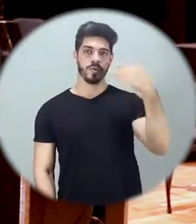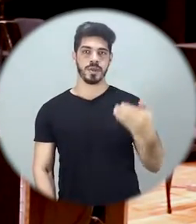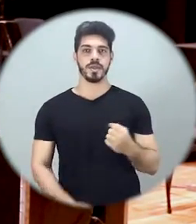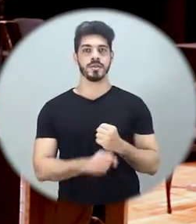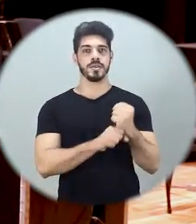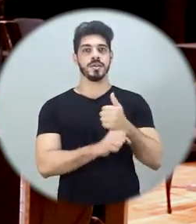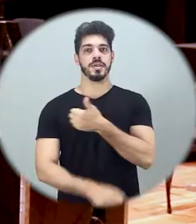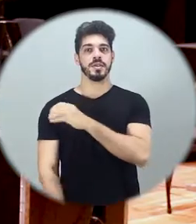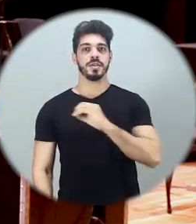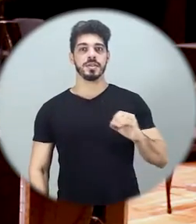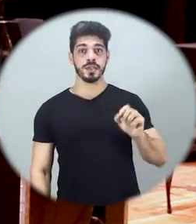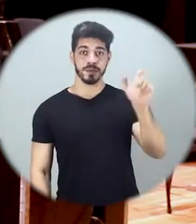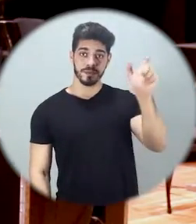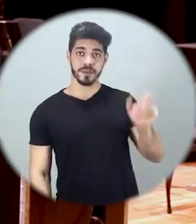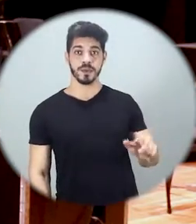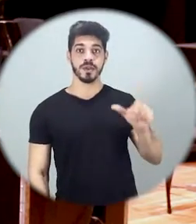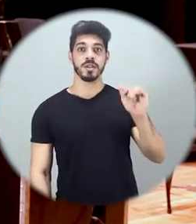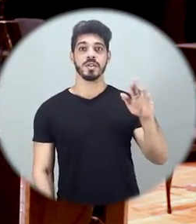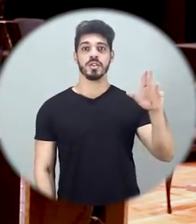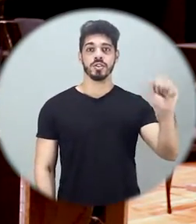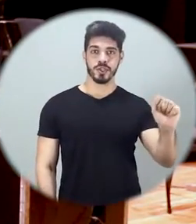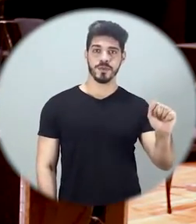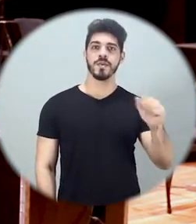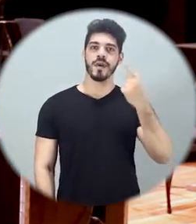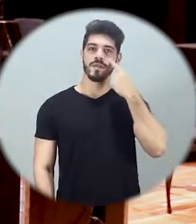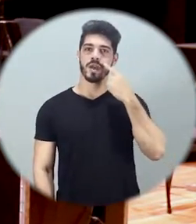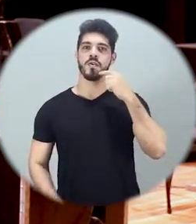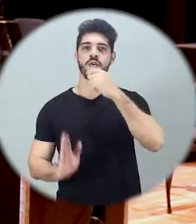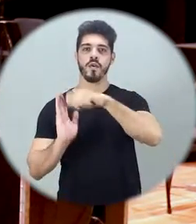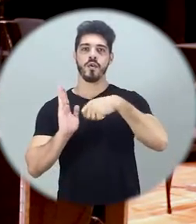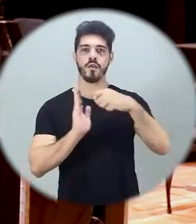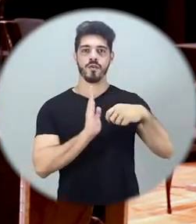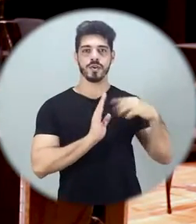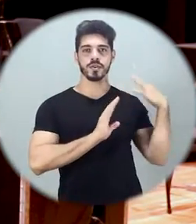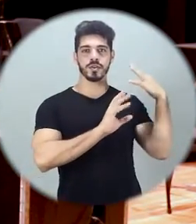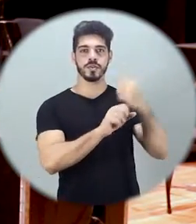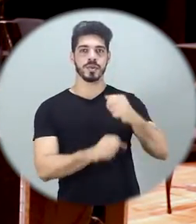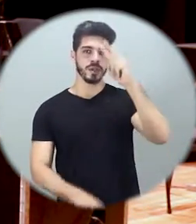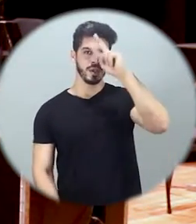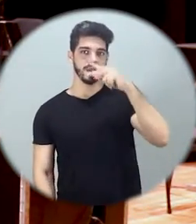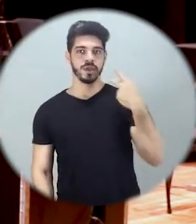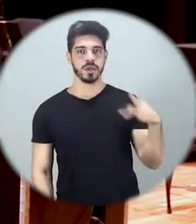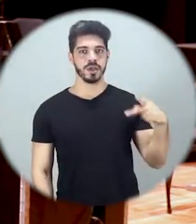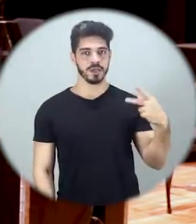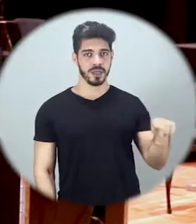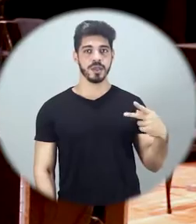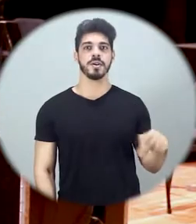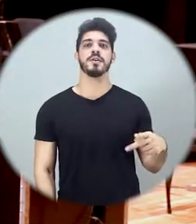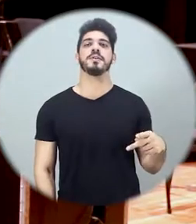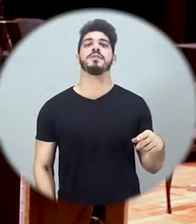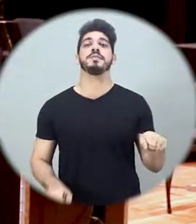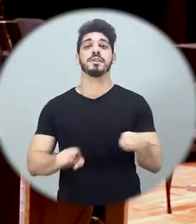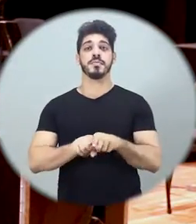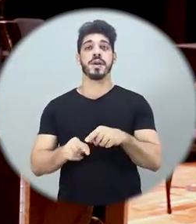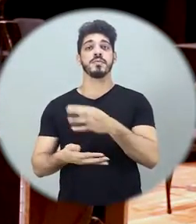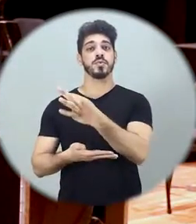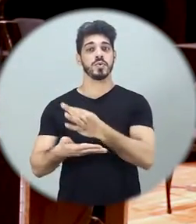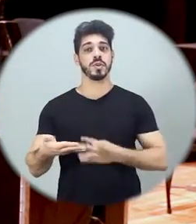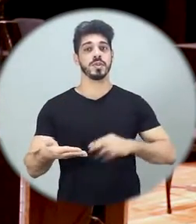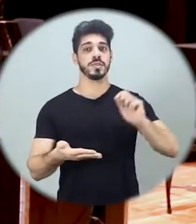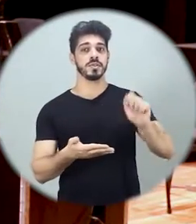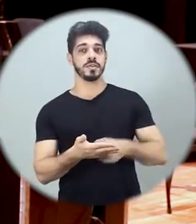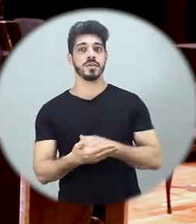centenário de nascimento de Ligia Clark. Você vai ver o vídeo retrospectiva, primeira à quarta edição,